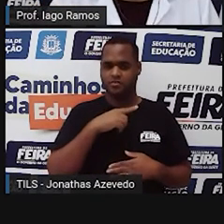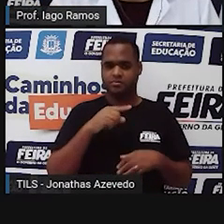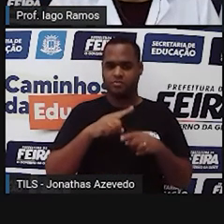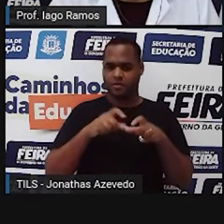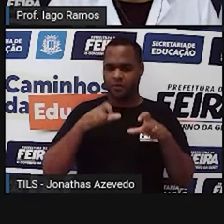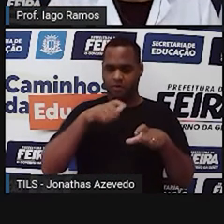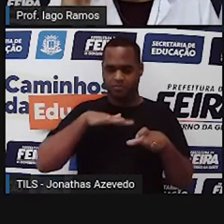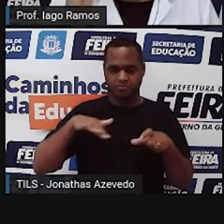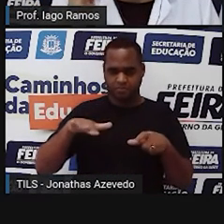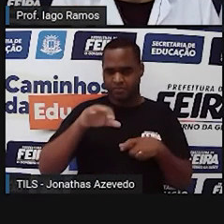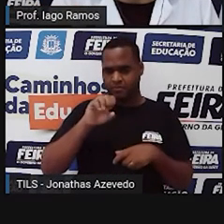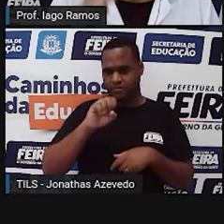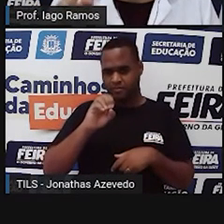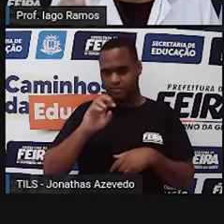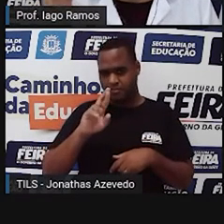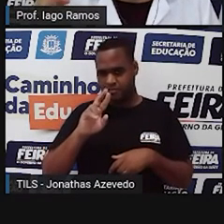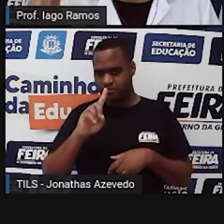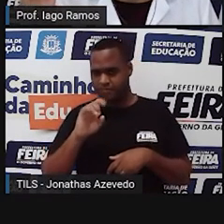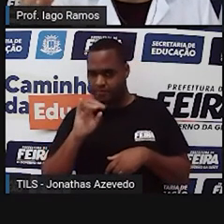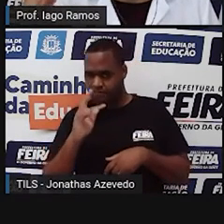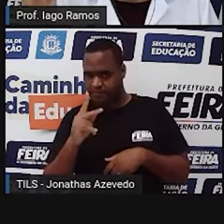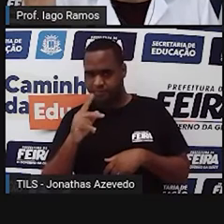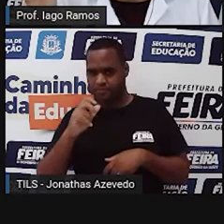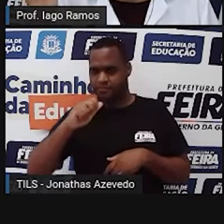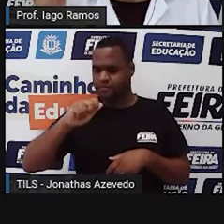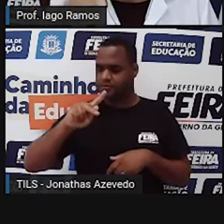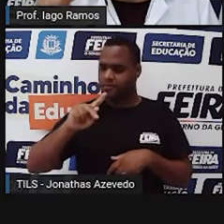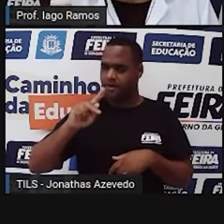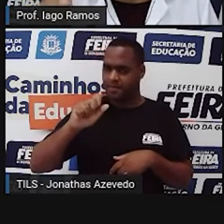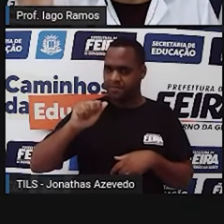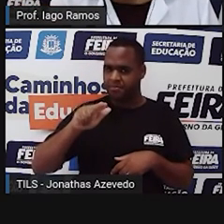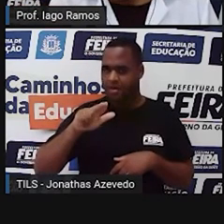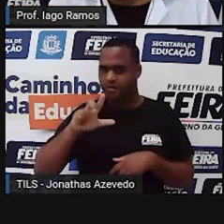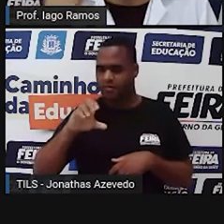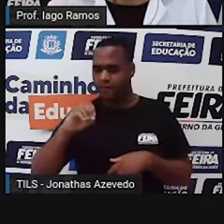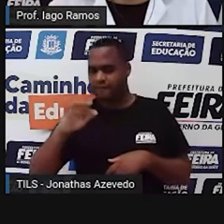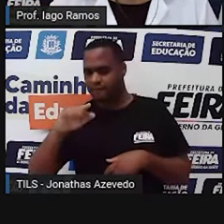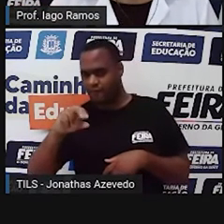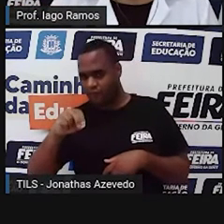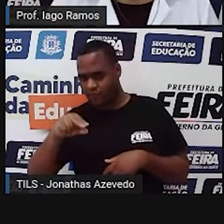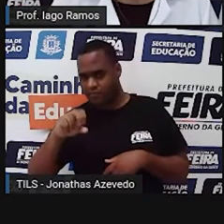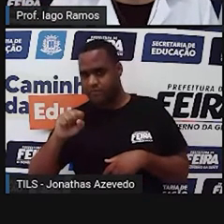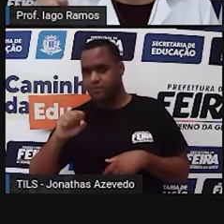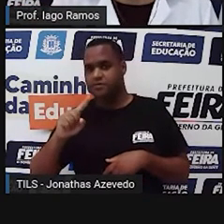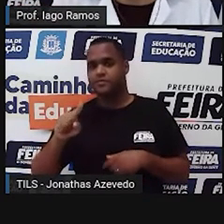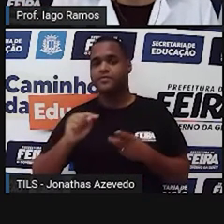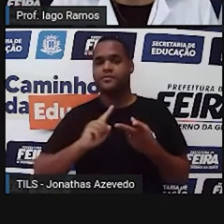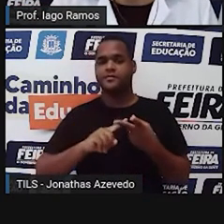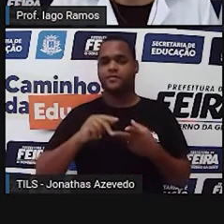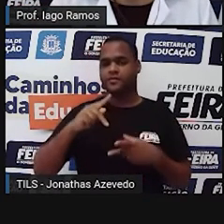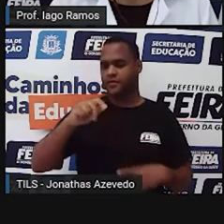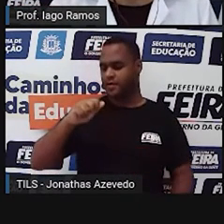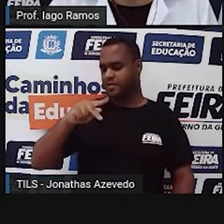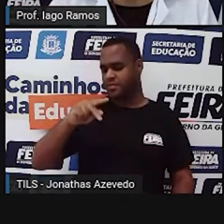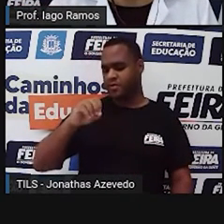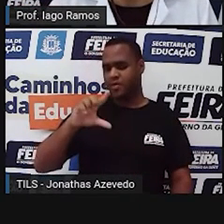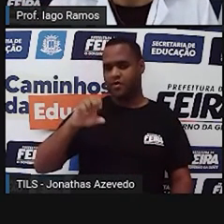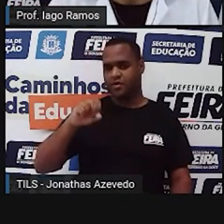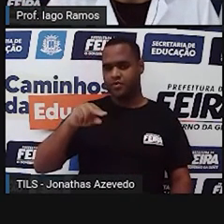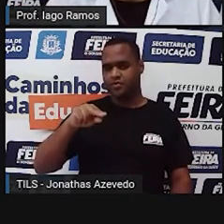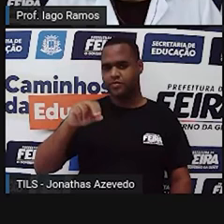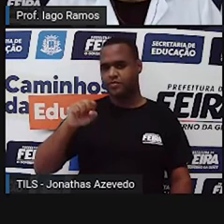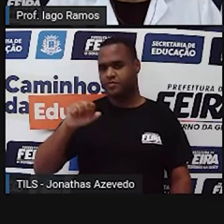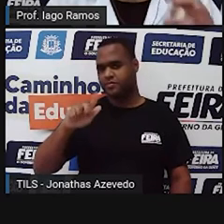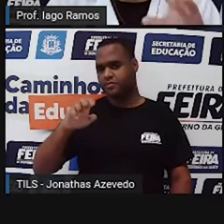hidrelétricas da Bahia, Paulo Alfonso 1, 2, 3 e 4, e a usina de Apolônio Sales, certo?